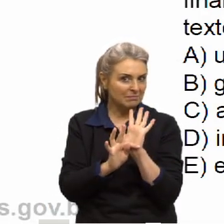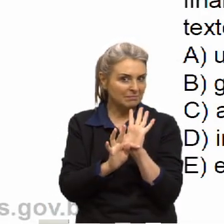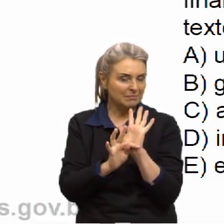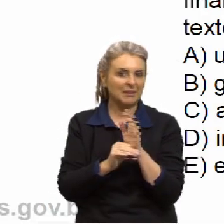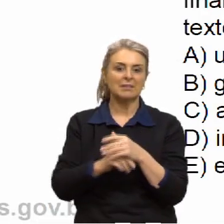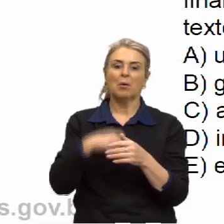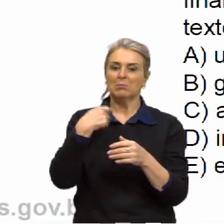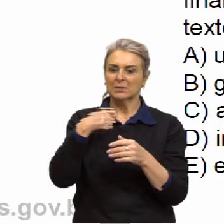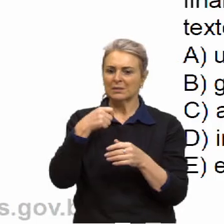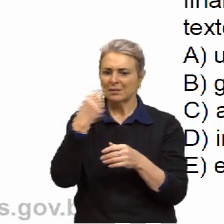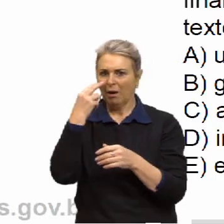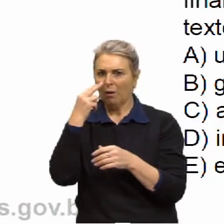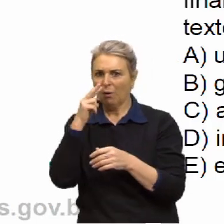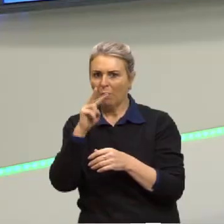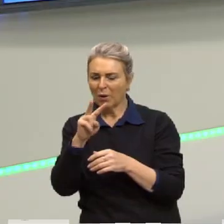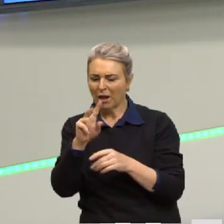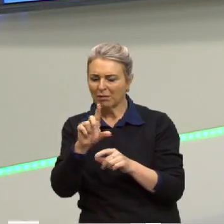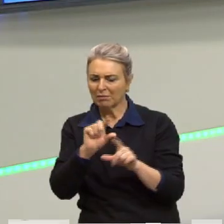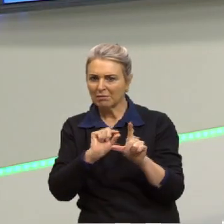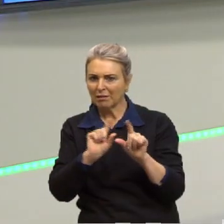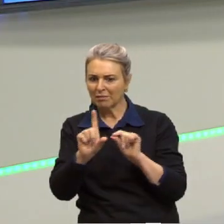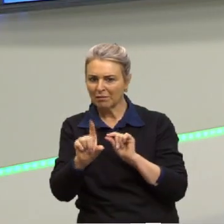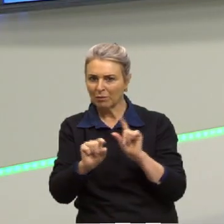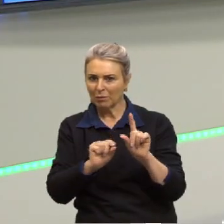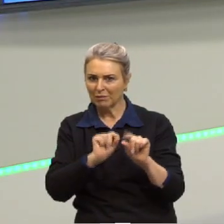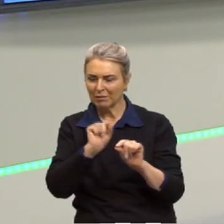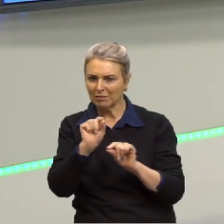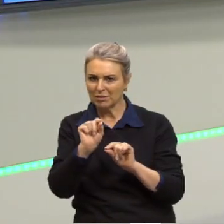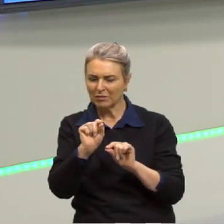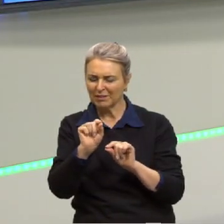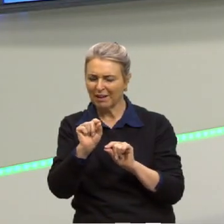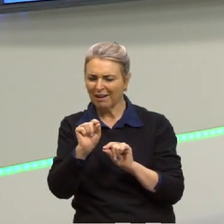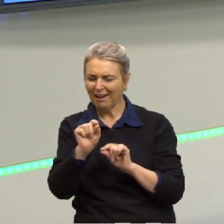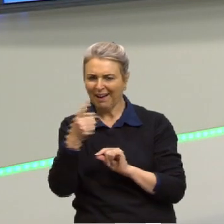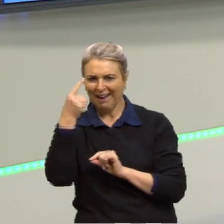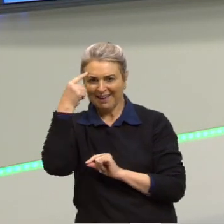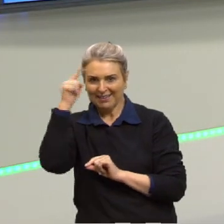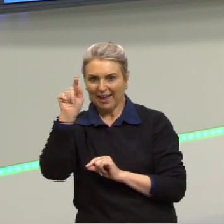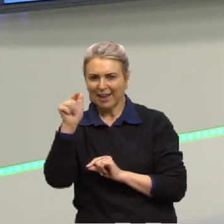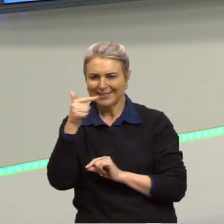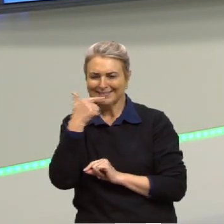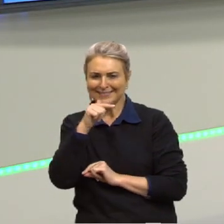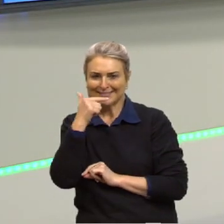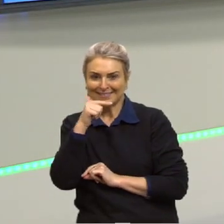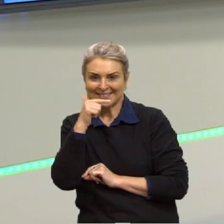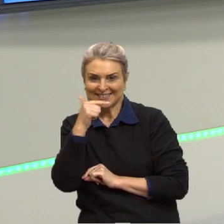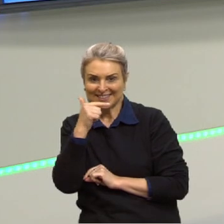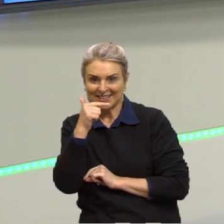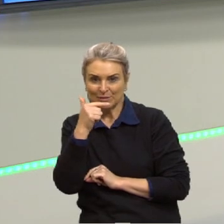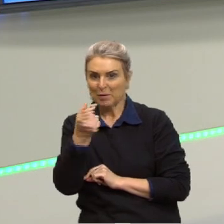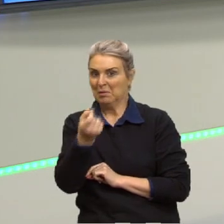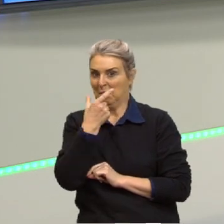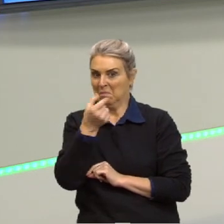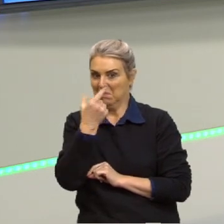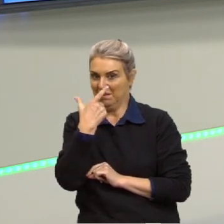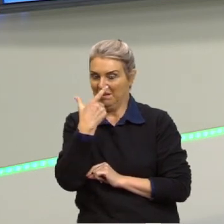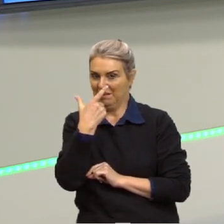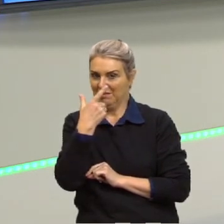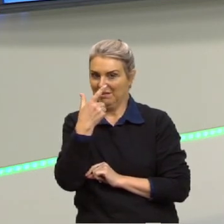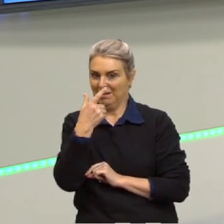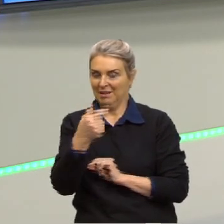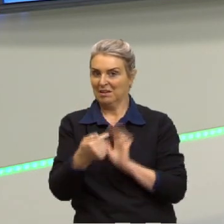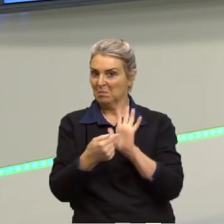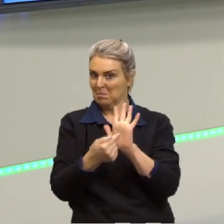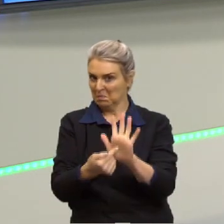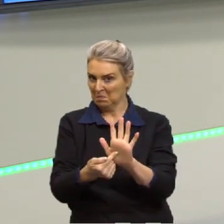dessas alternativas o que nos dá, né, essa ideia de riso na anedota apresentada. Vamos